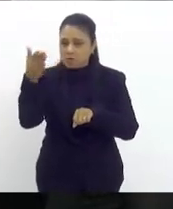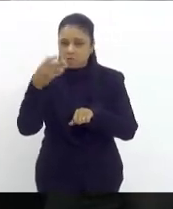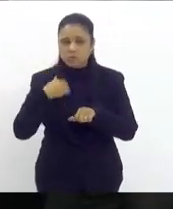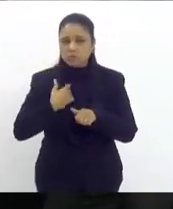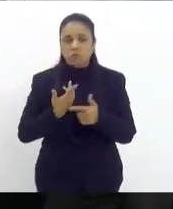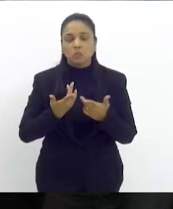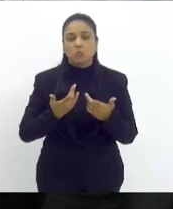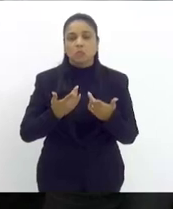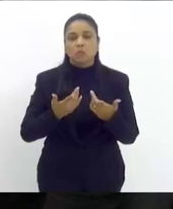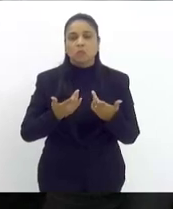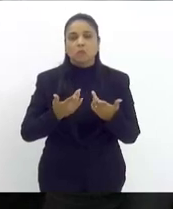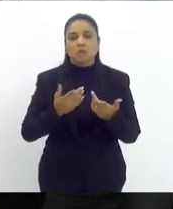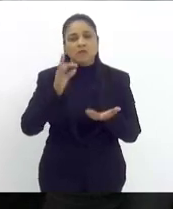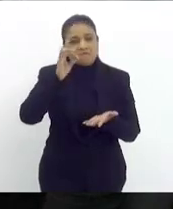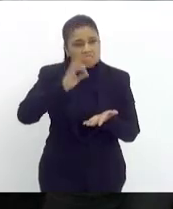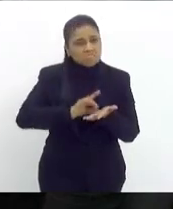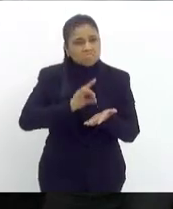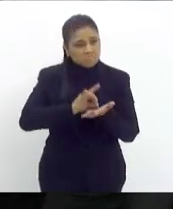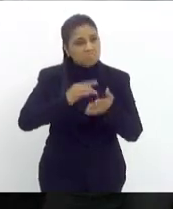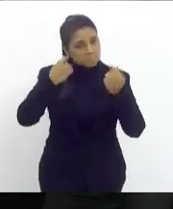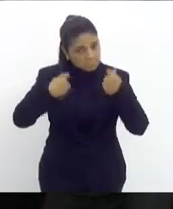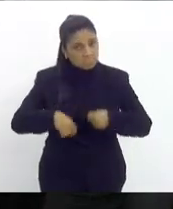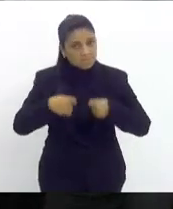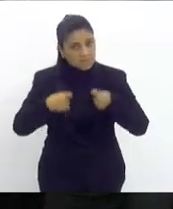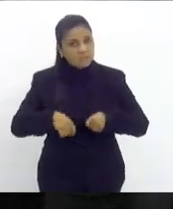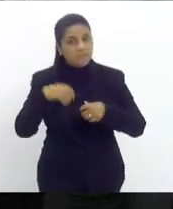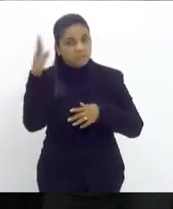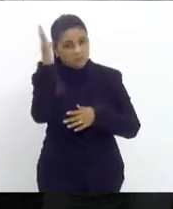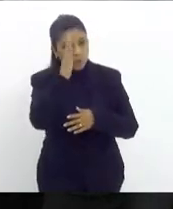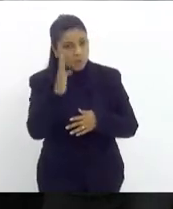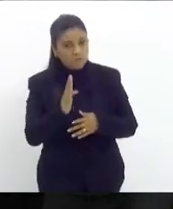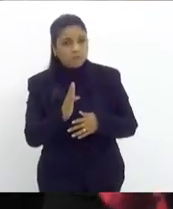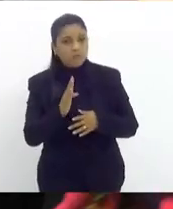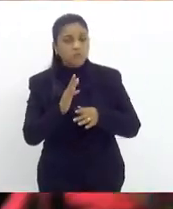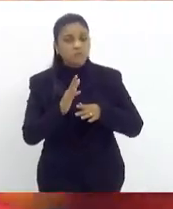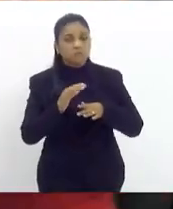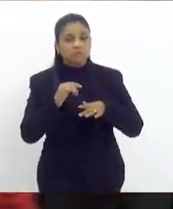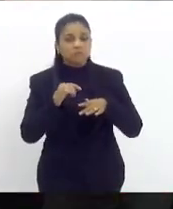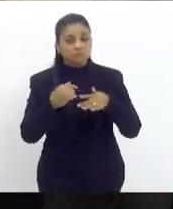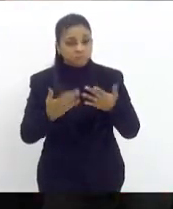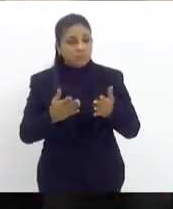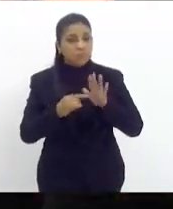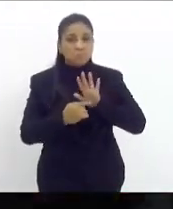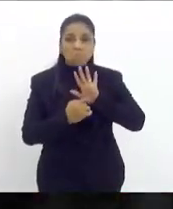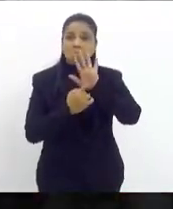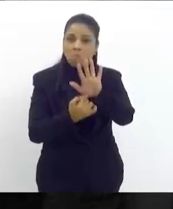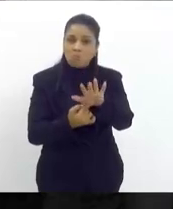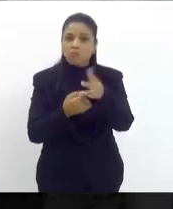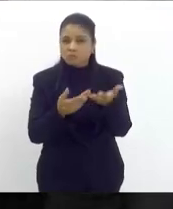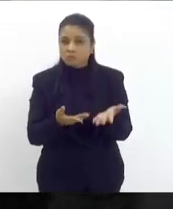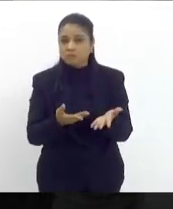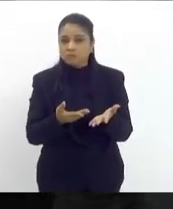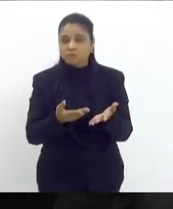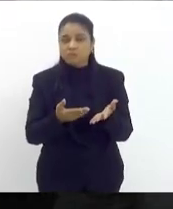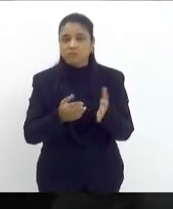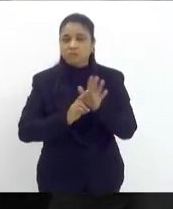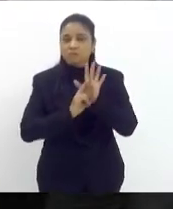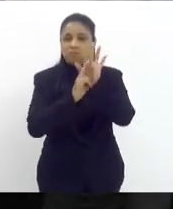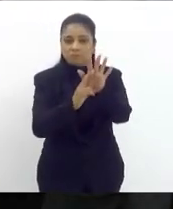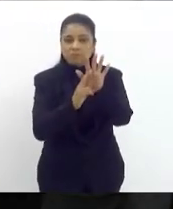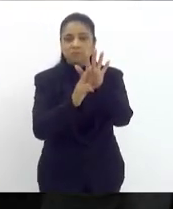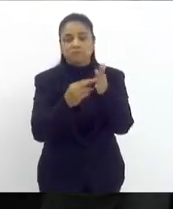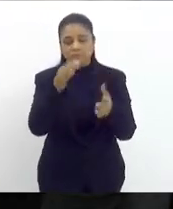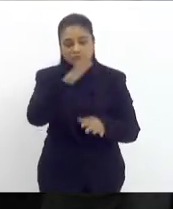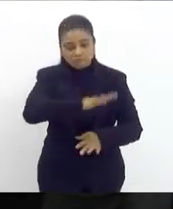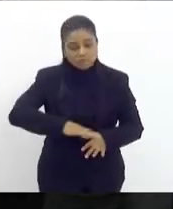de verdade uma necessidade para o Brasil de ser este protagonismo que é e que merece no cenário brasileiro